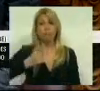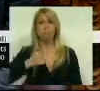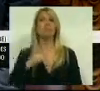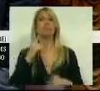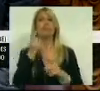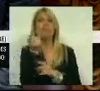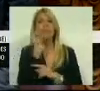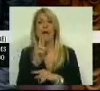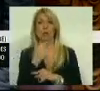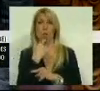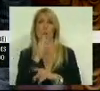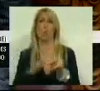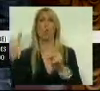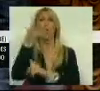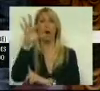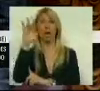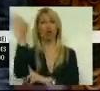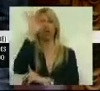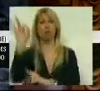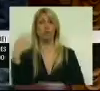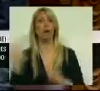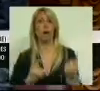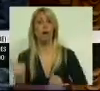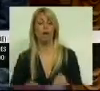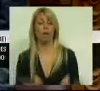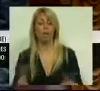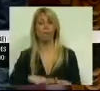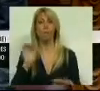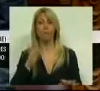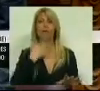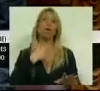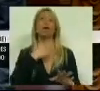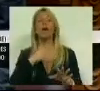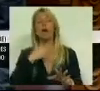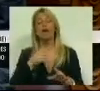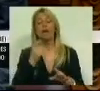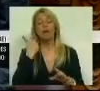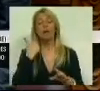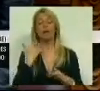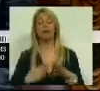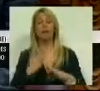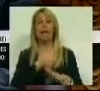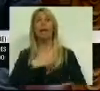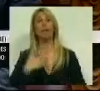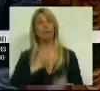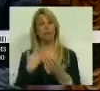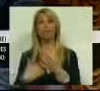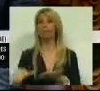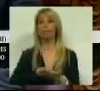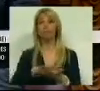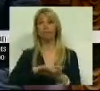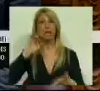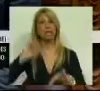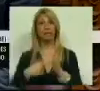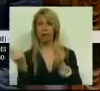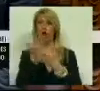absolutamente elevadíssimas que chegam a atingir os 14%. É por isso que o crédito às pequenas e médias empresas, que constituem aliás o pilar fundamental da nossa